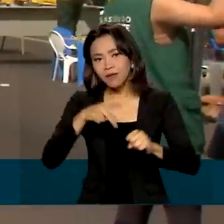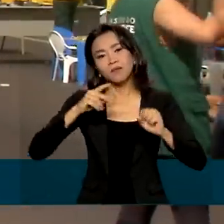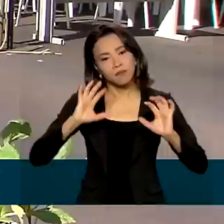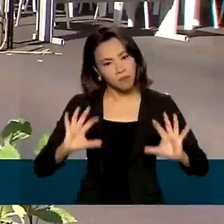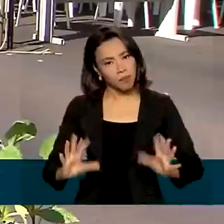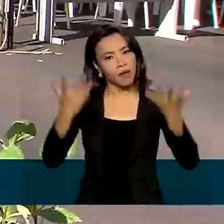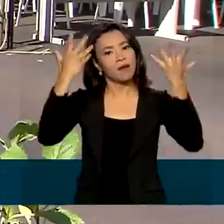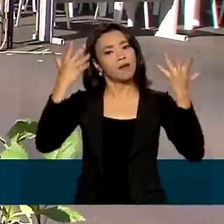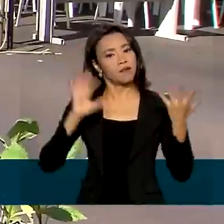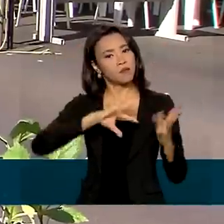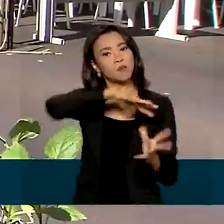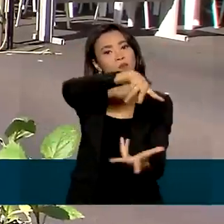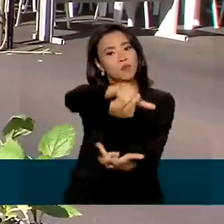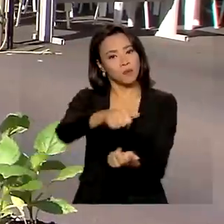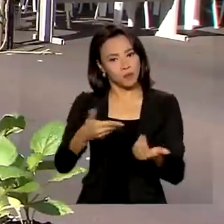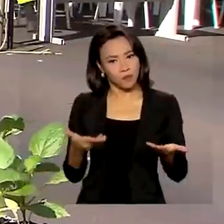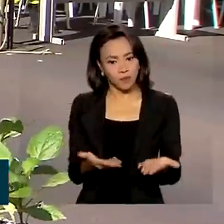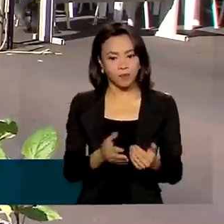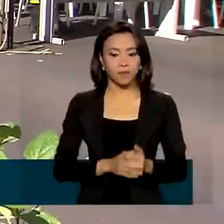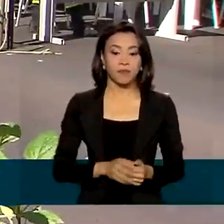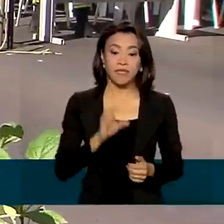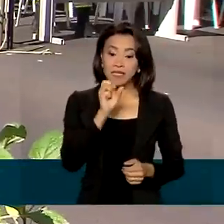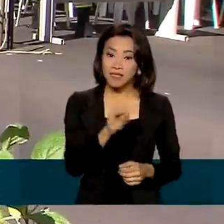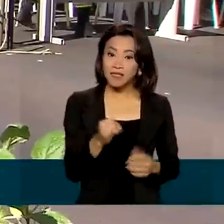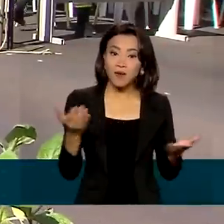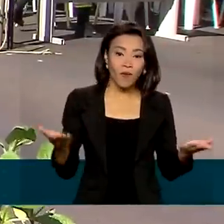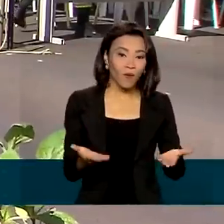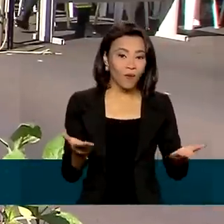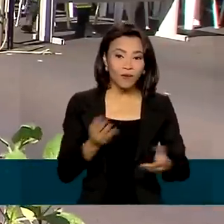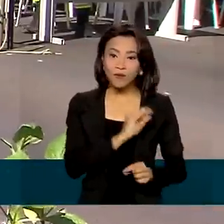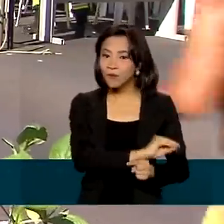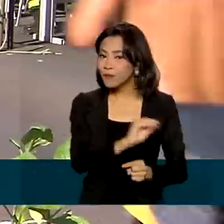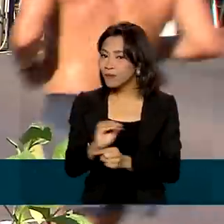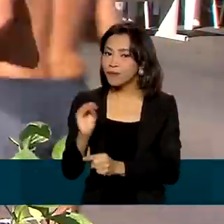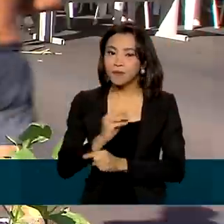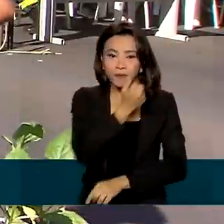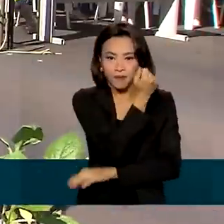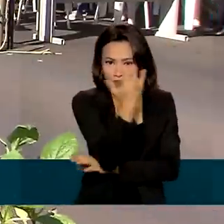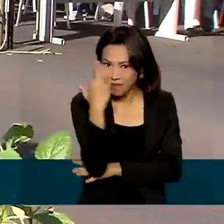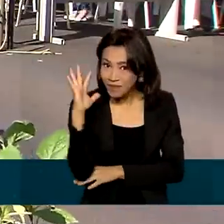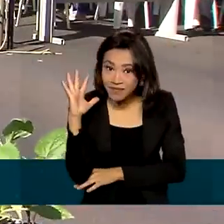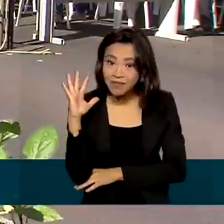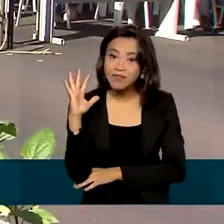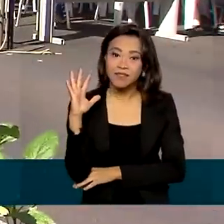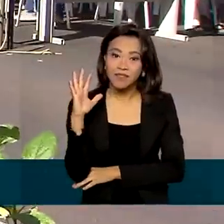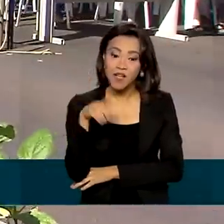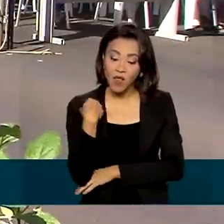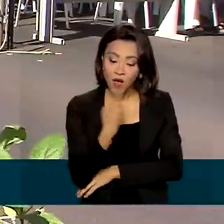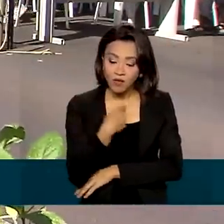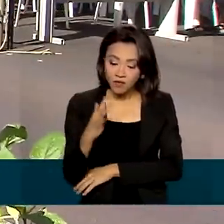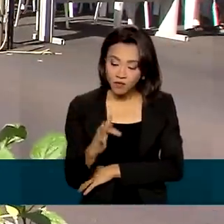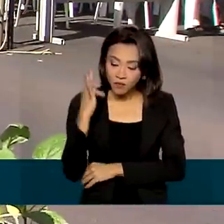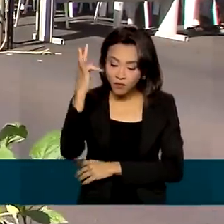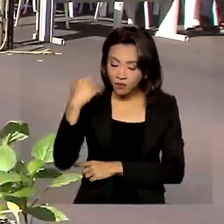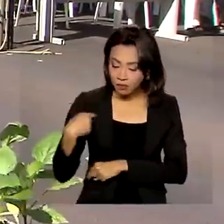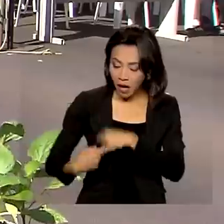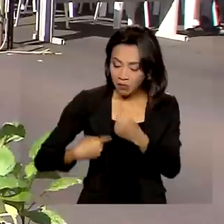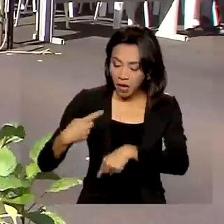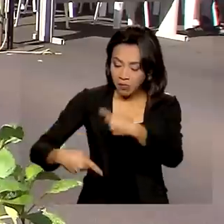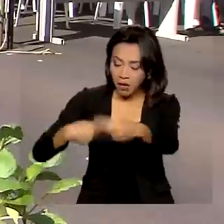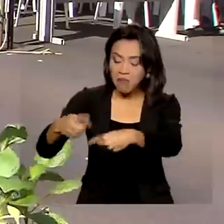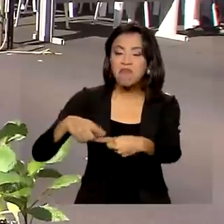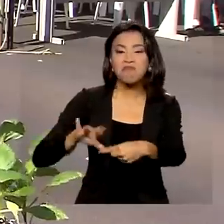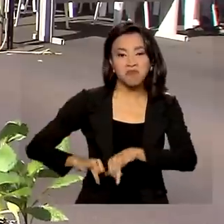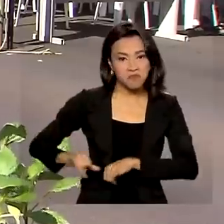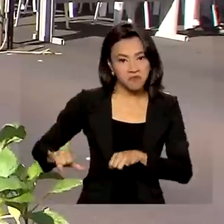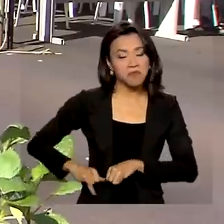todo o mundo. Se hoje não preservarmos o meio ambiente, nossas futuras gerações sofrerão muito